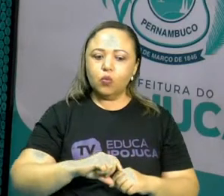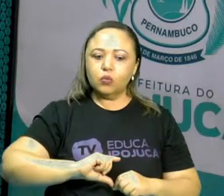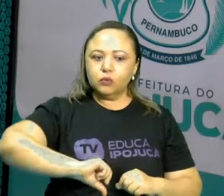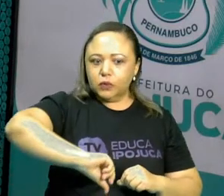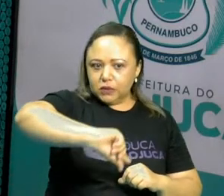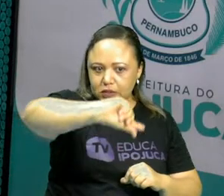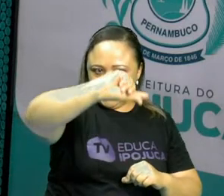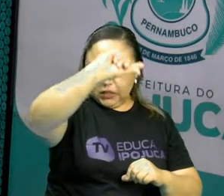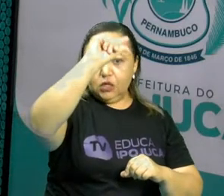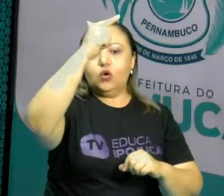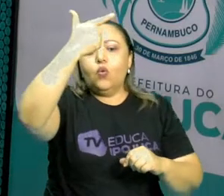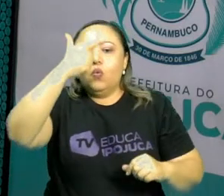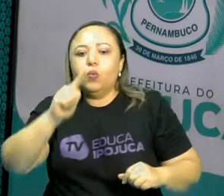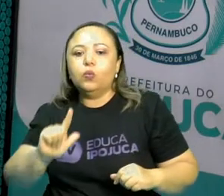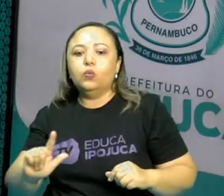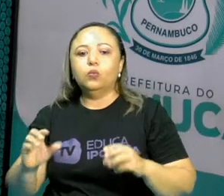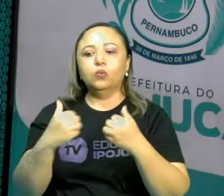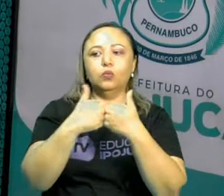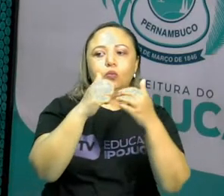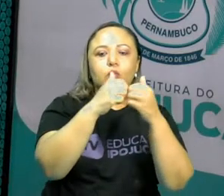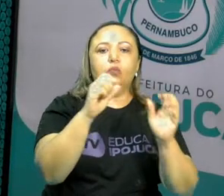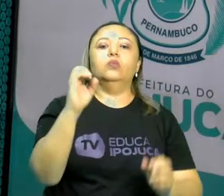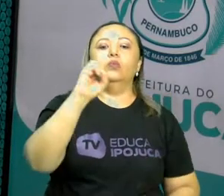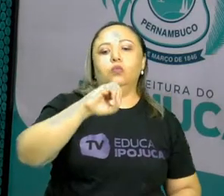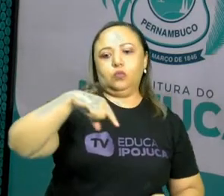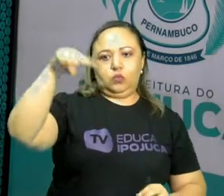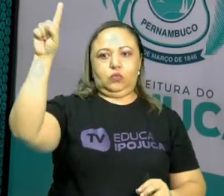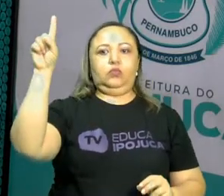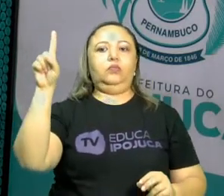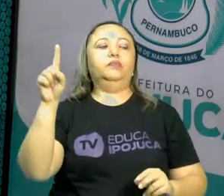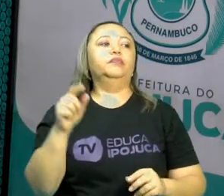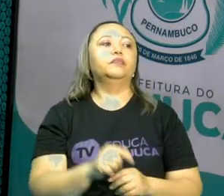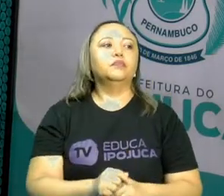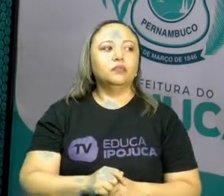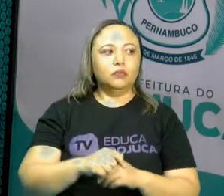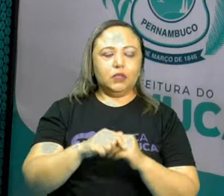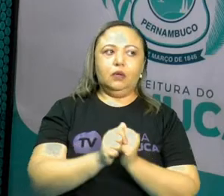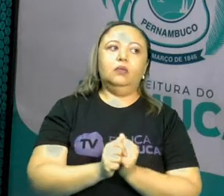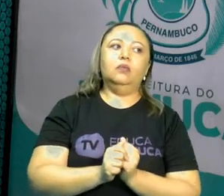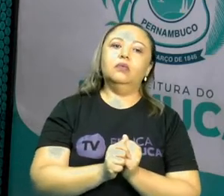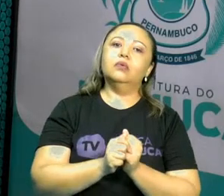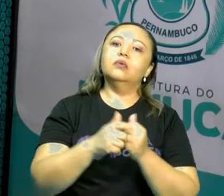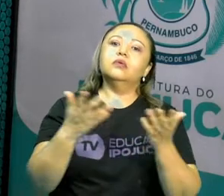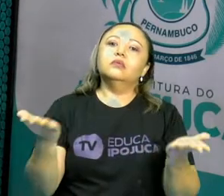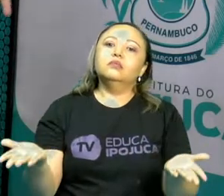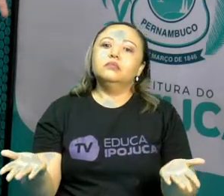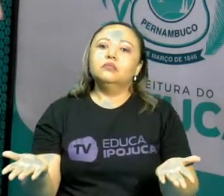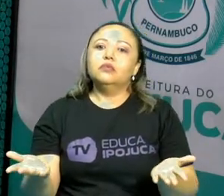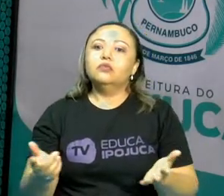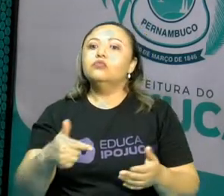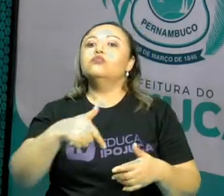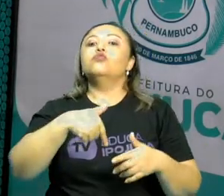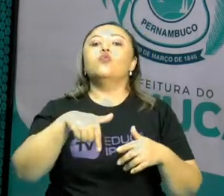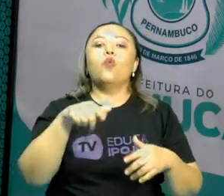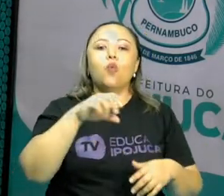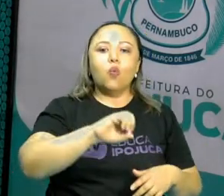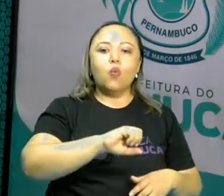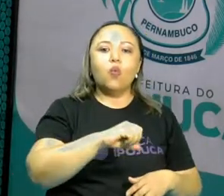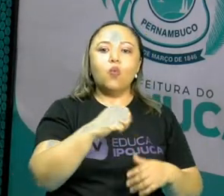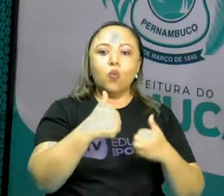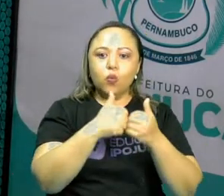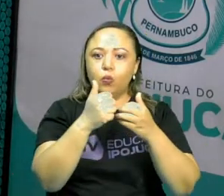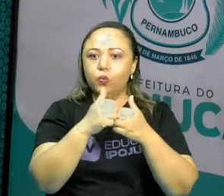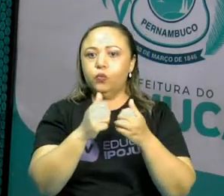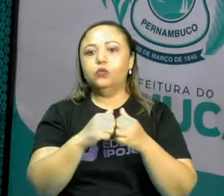também representa minutos. Tá bom? Então, 10 minutos. O segundo ônibus para Nossa